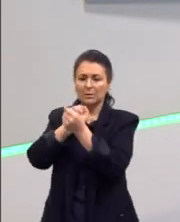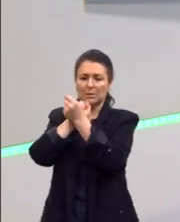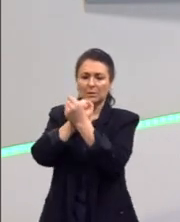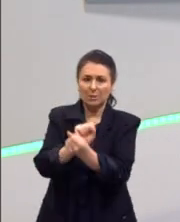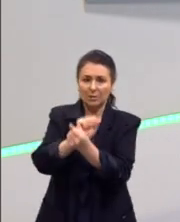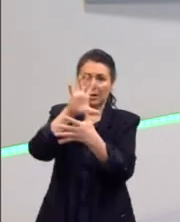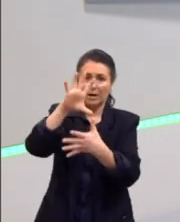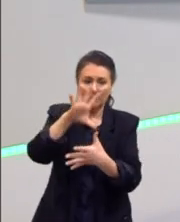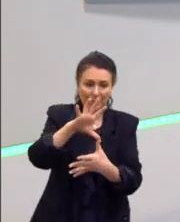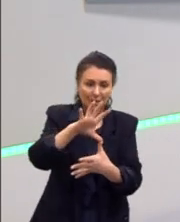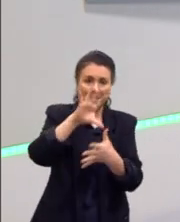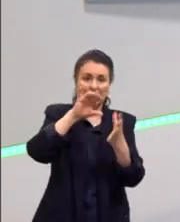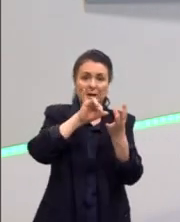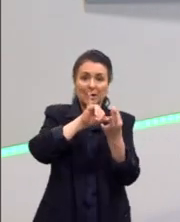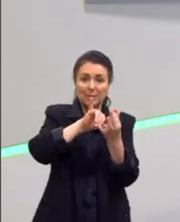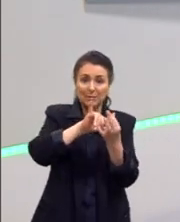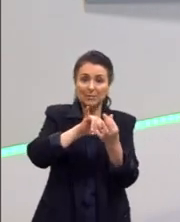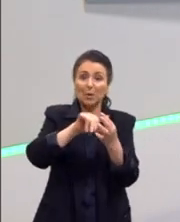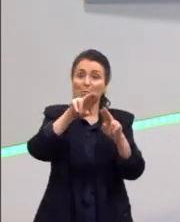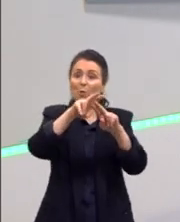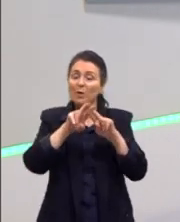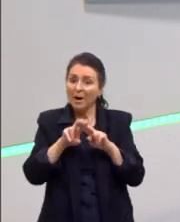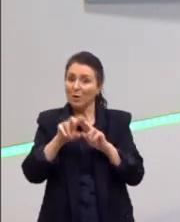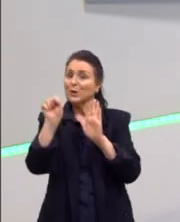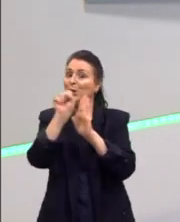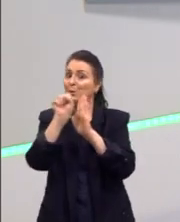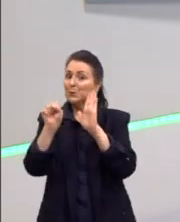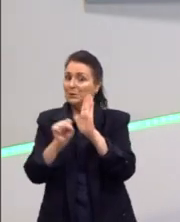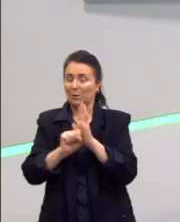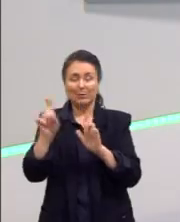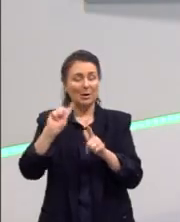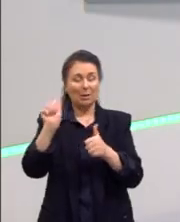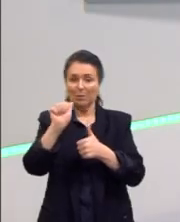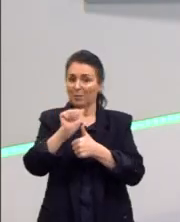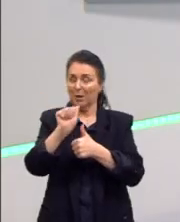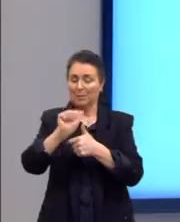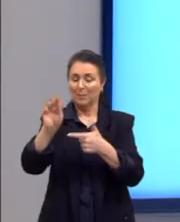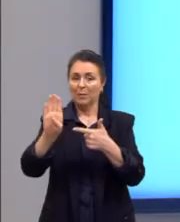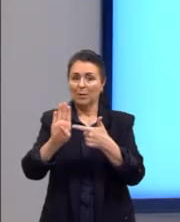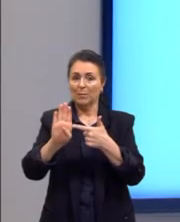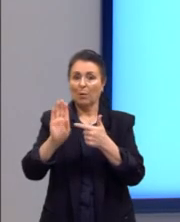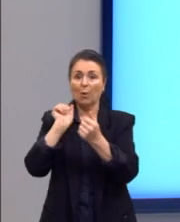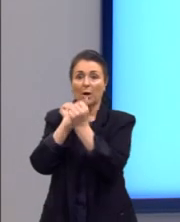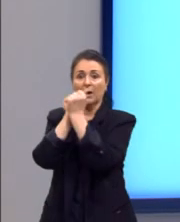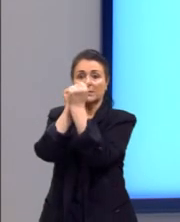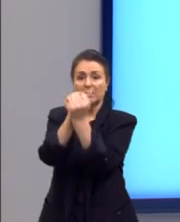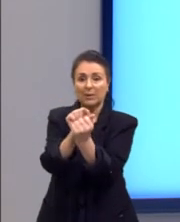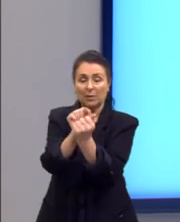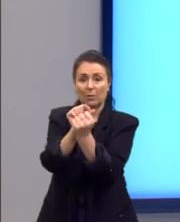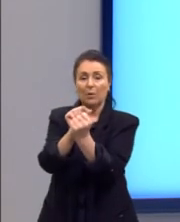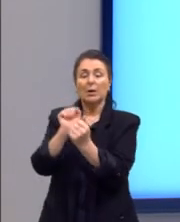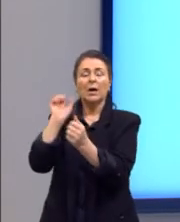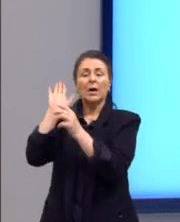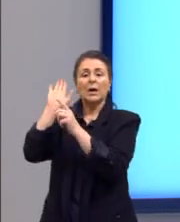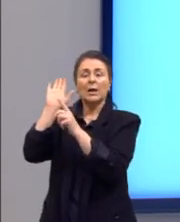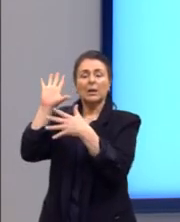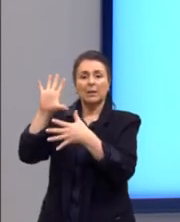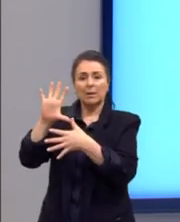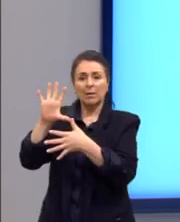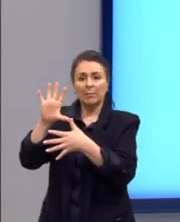à América pelo capitalismo só está errada pela data. Então, não é a opção A. B. A escravidão na América levou à